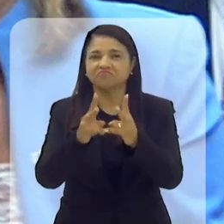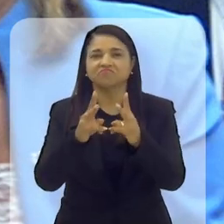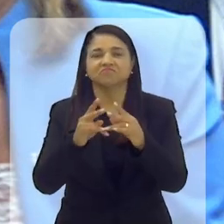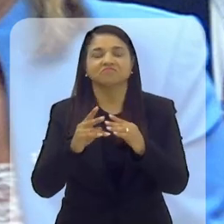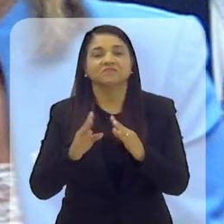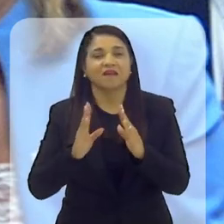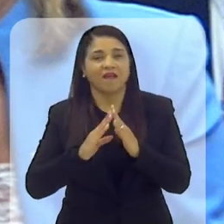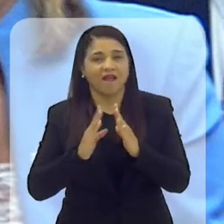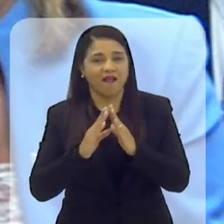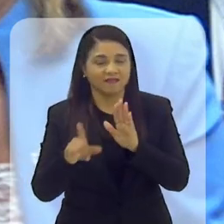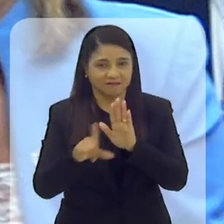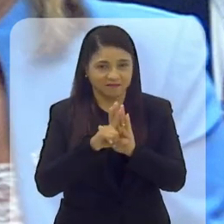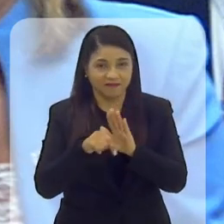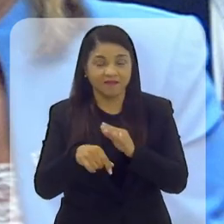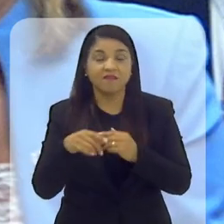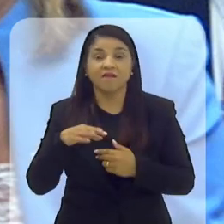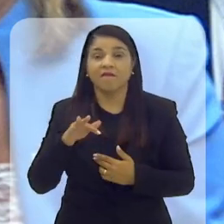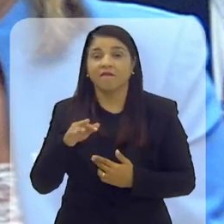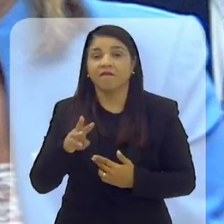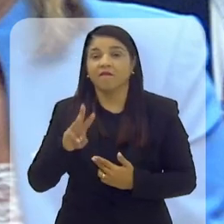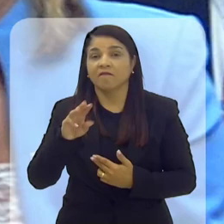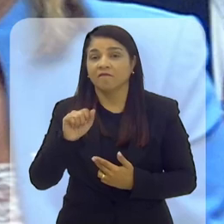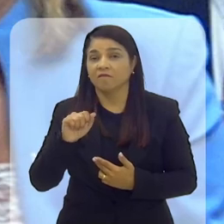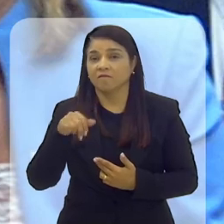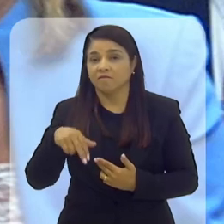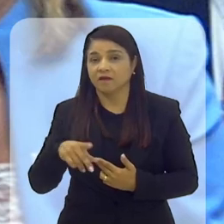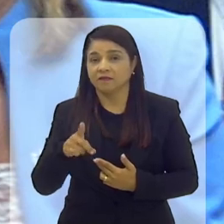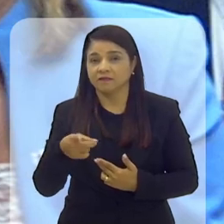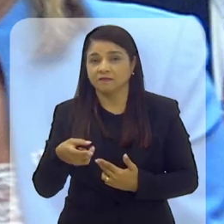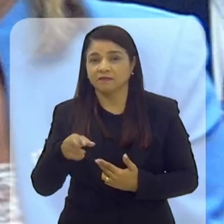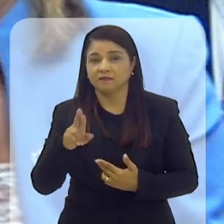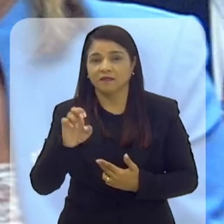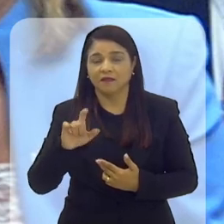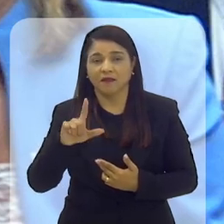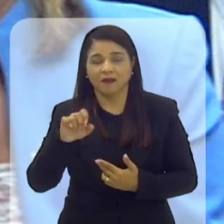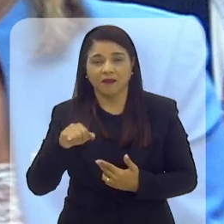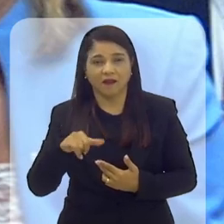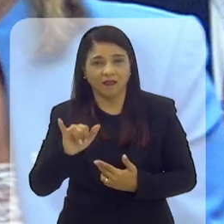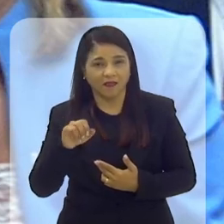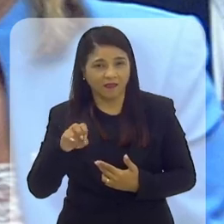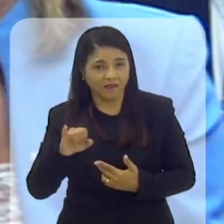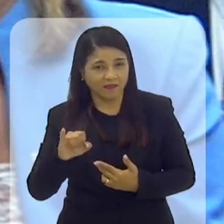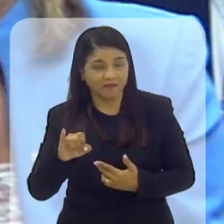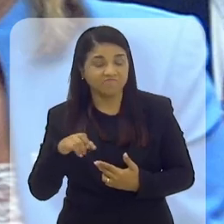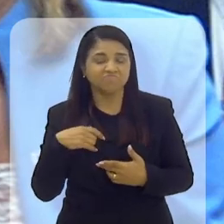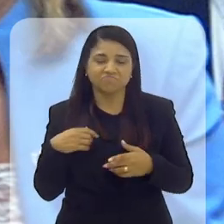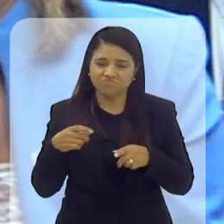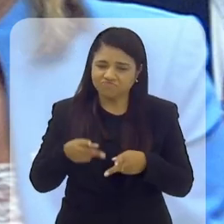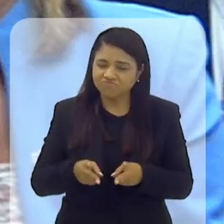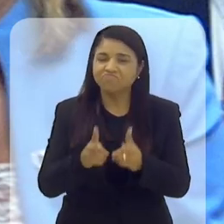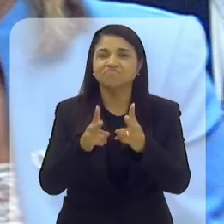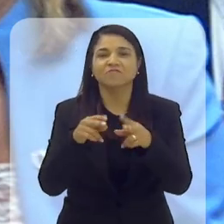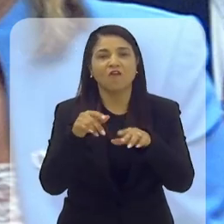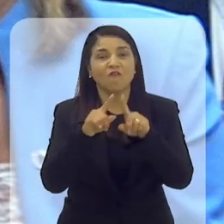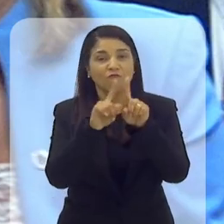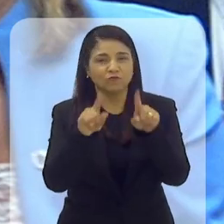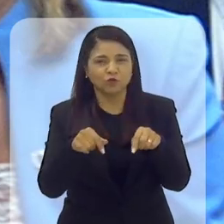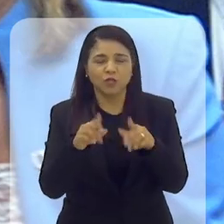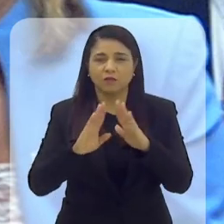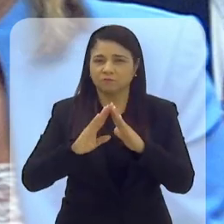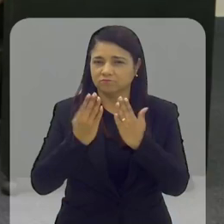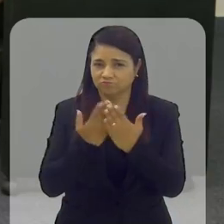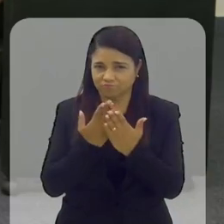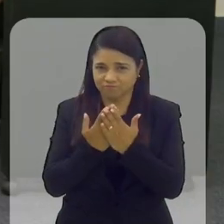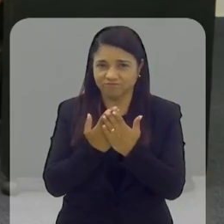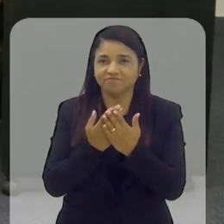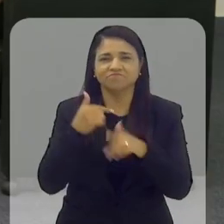da casa, e o Vanderlei, que participou conosco também, da escola. Eram funcionários da escola com vocês? maravilha. sim,